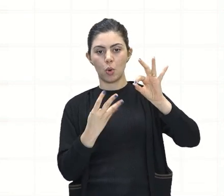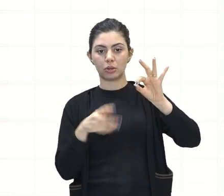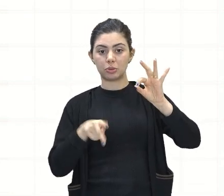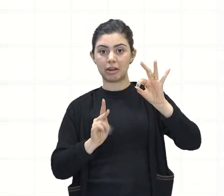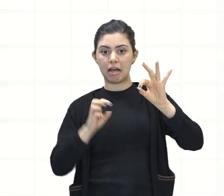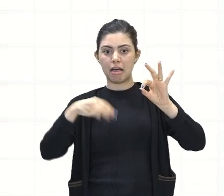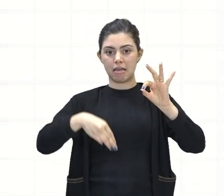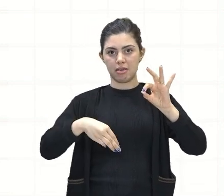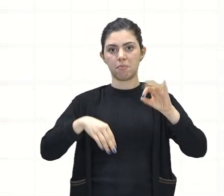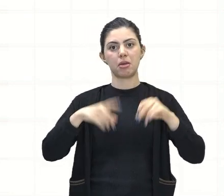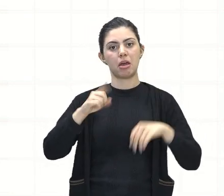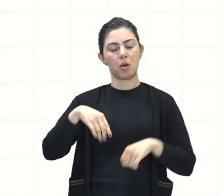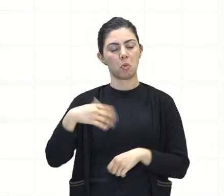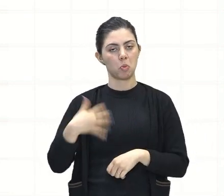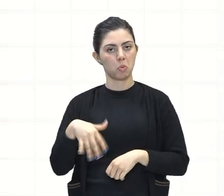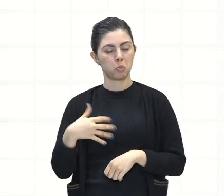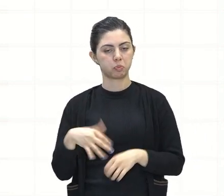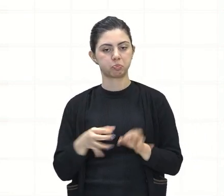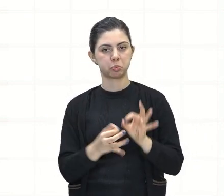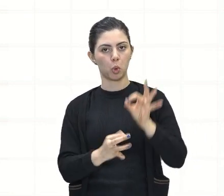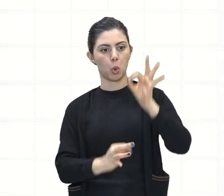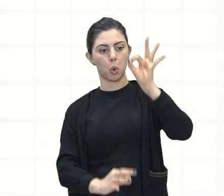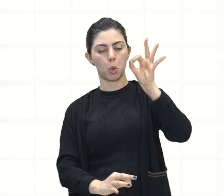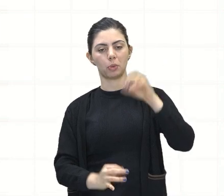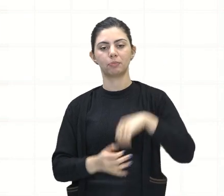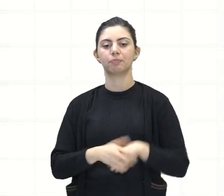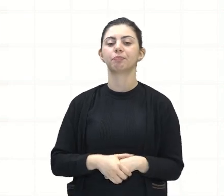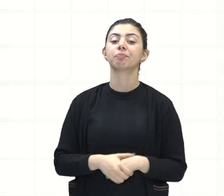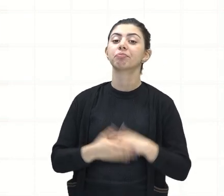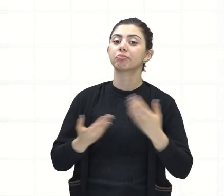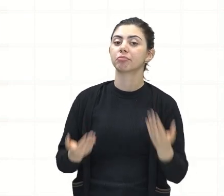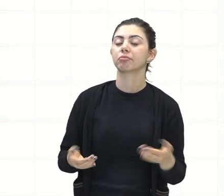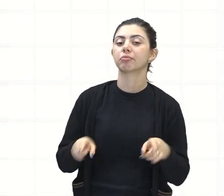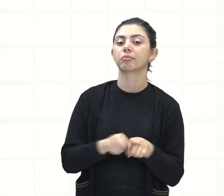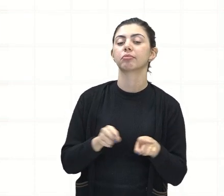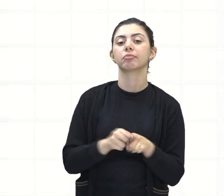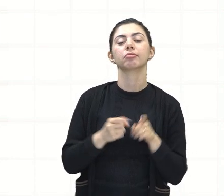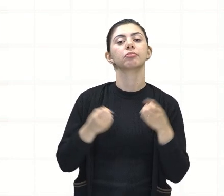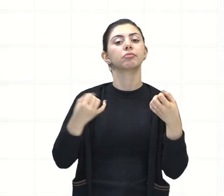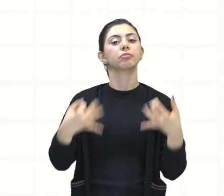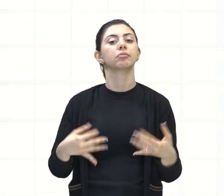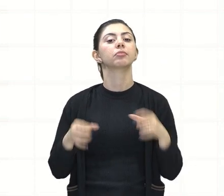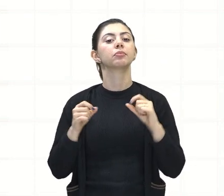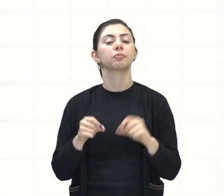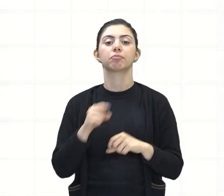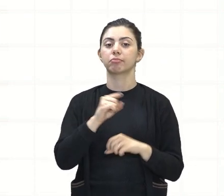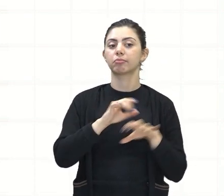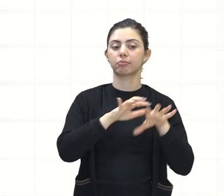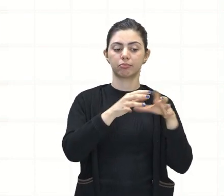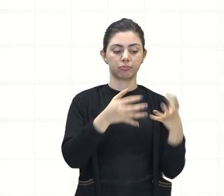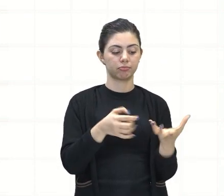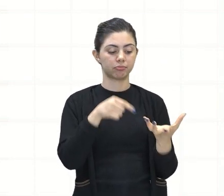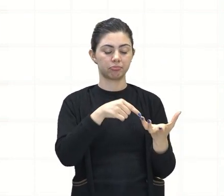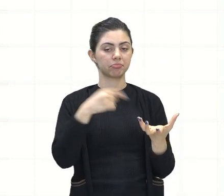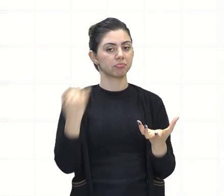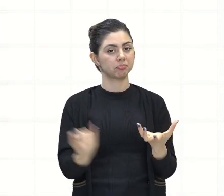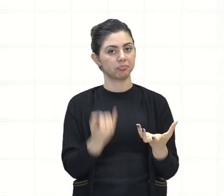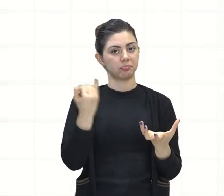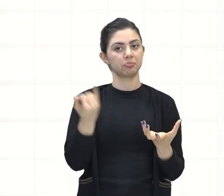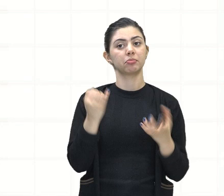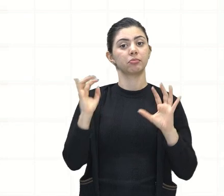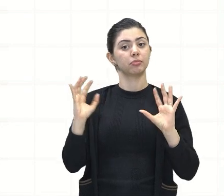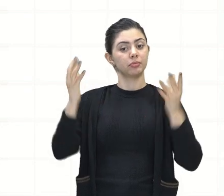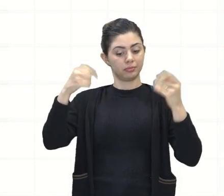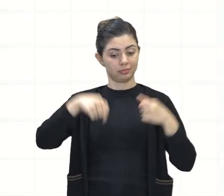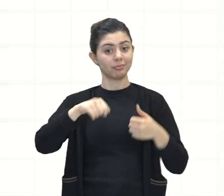tá certo, turma? Destaco também pra vocês que a Antártica contribui bastante para a dinâmica climática aqui